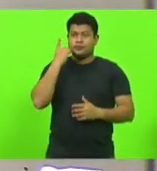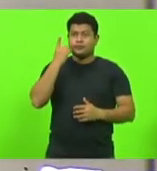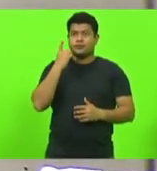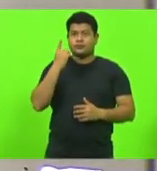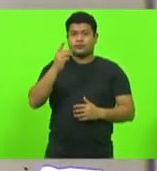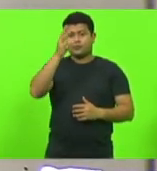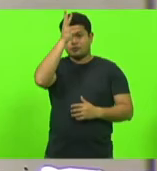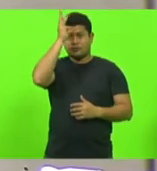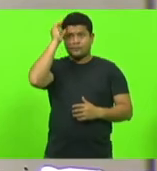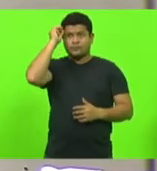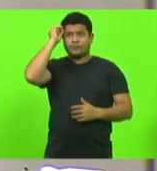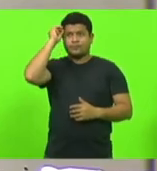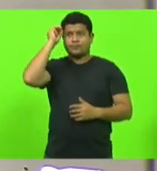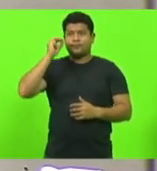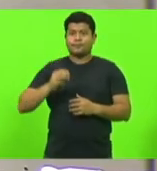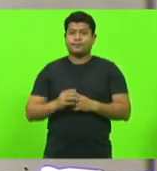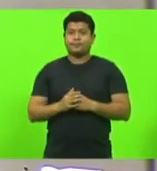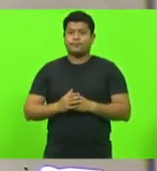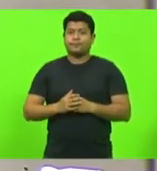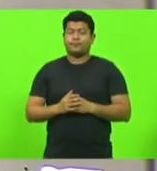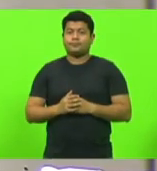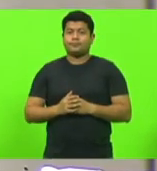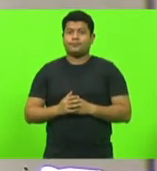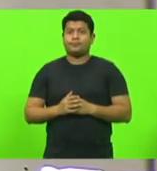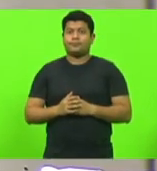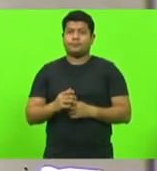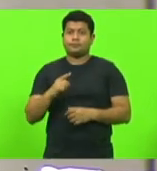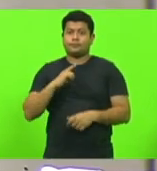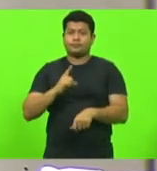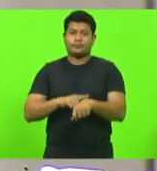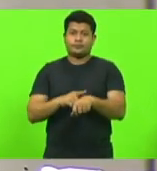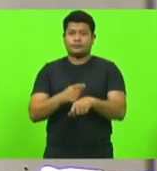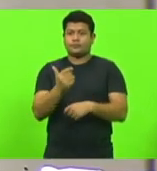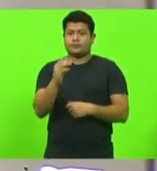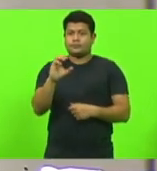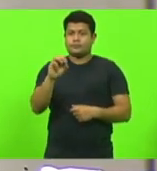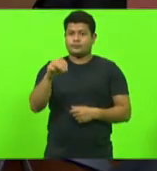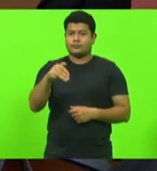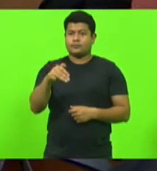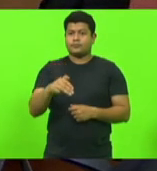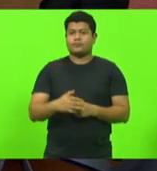Luciana Carminati. Vossa excelência será a dez minutos, deputada.